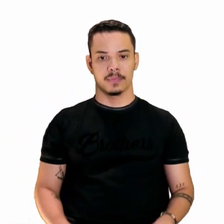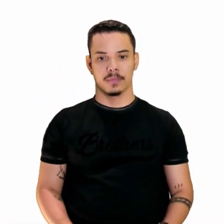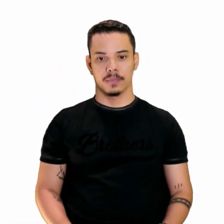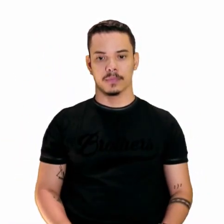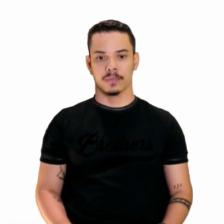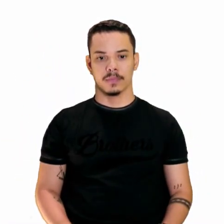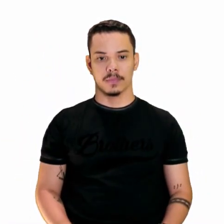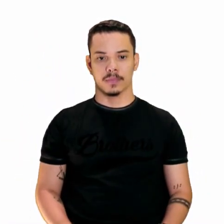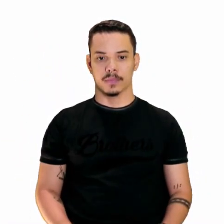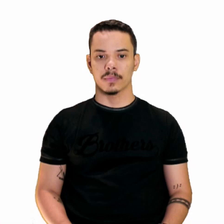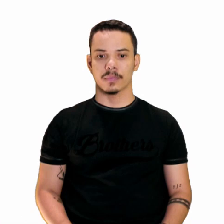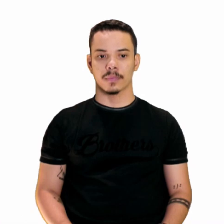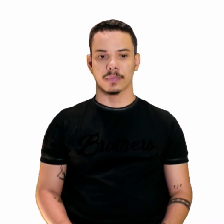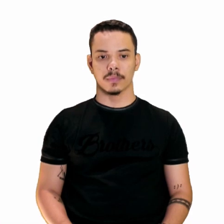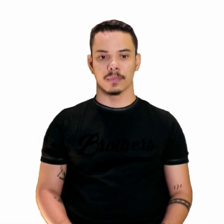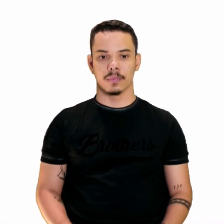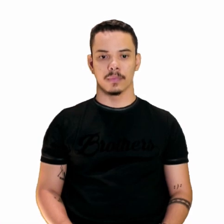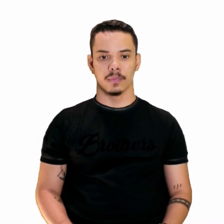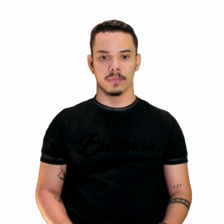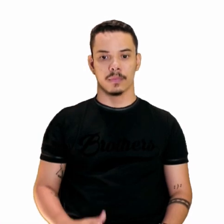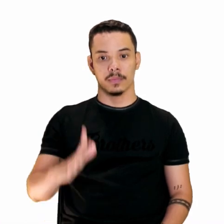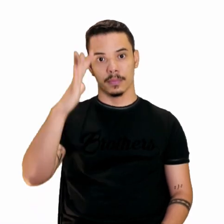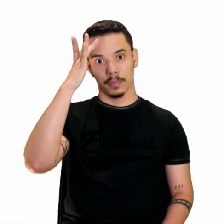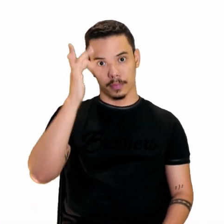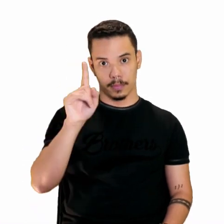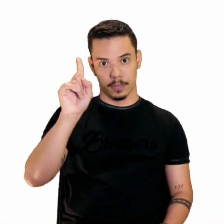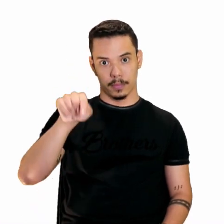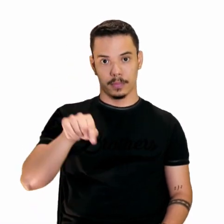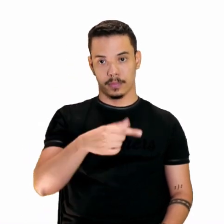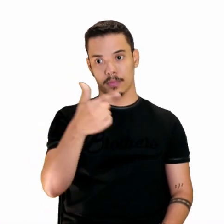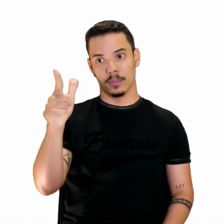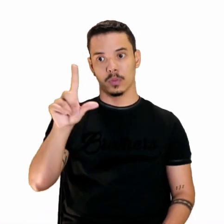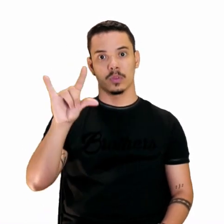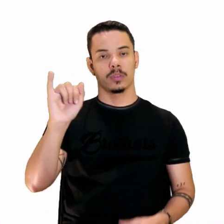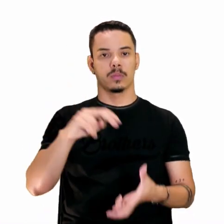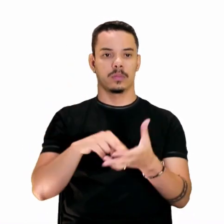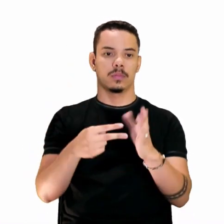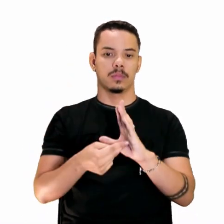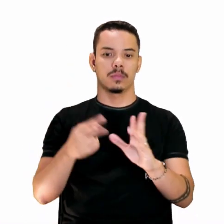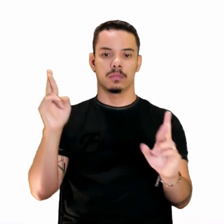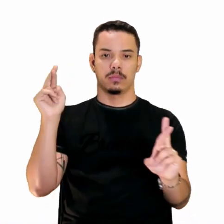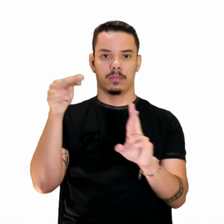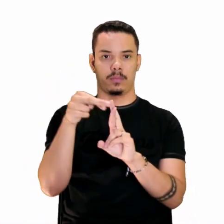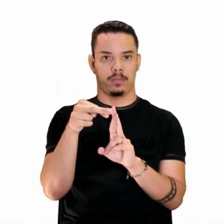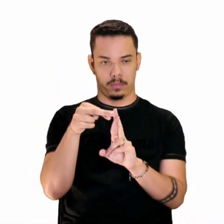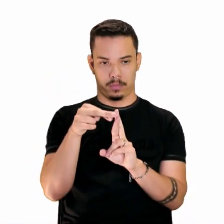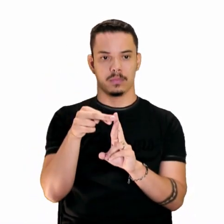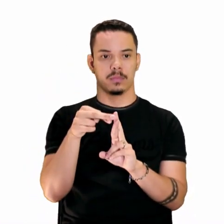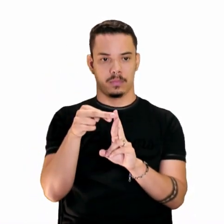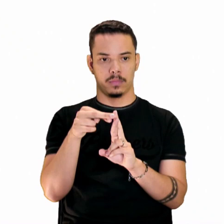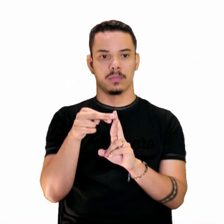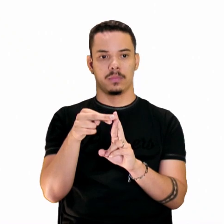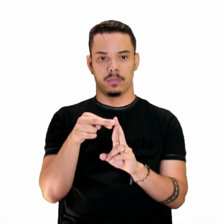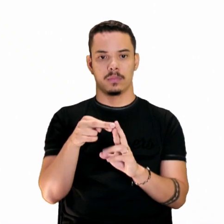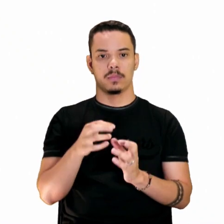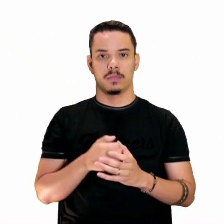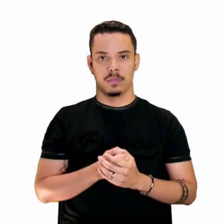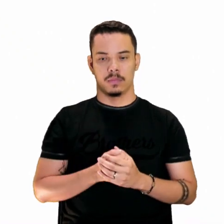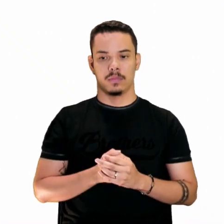é outro dia. É a referência. É a referência, certo?